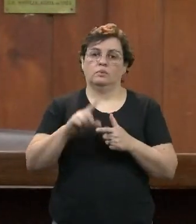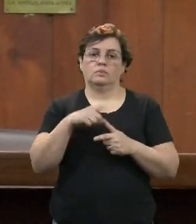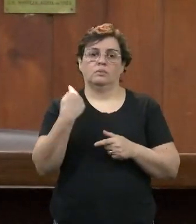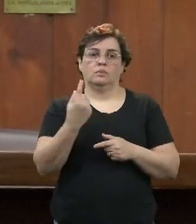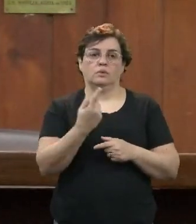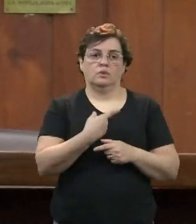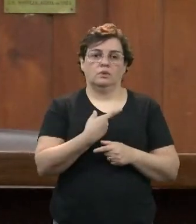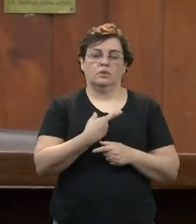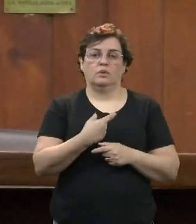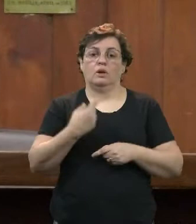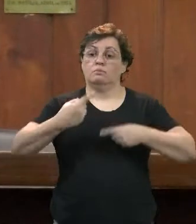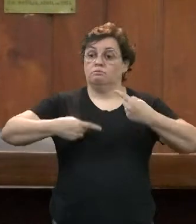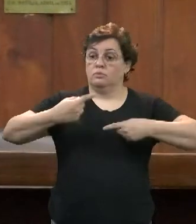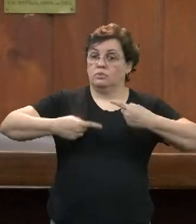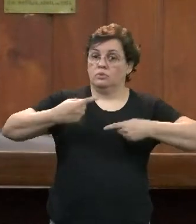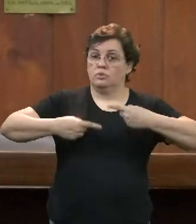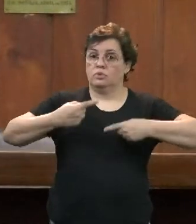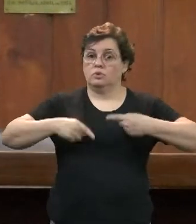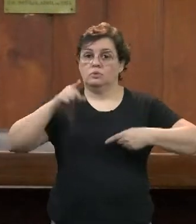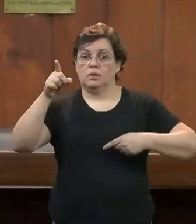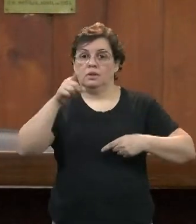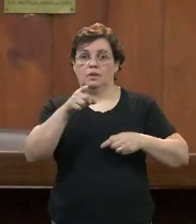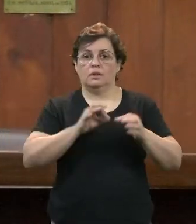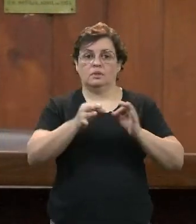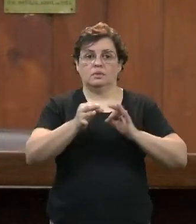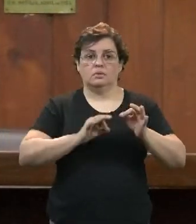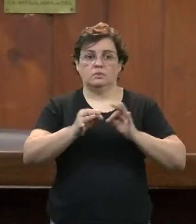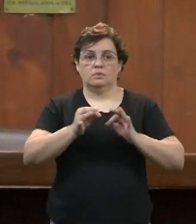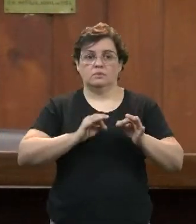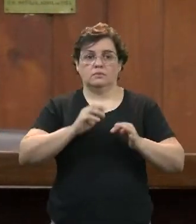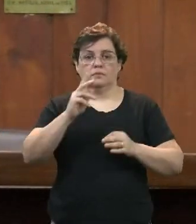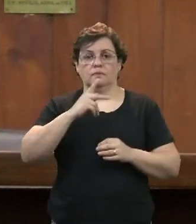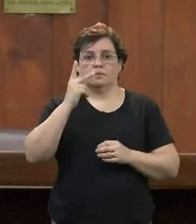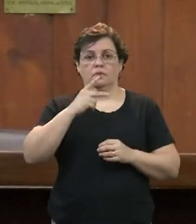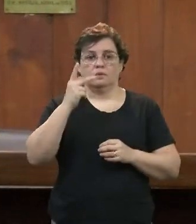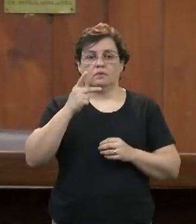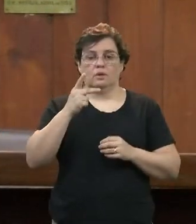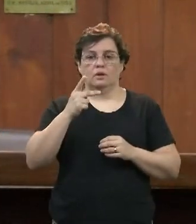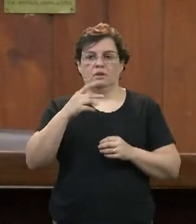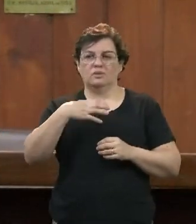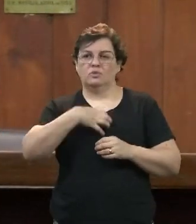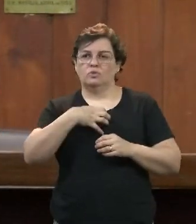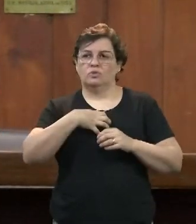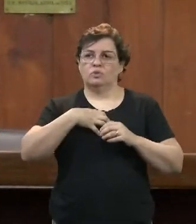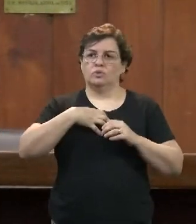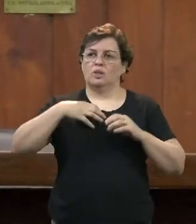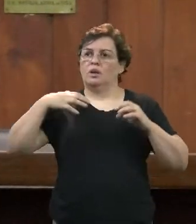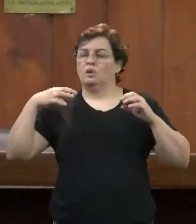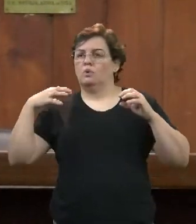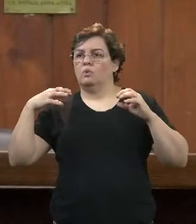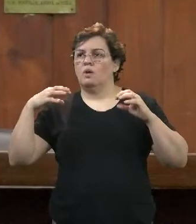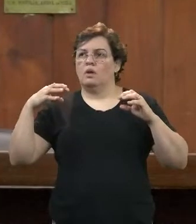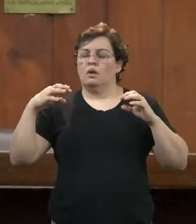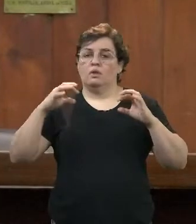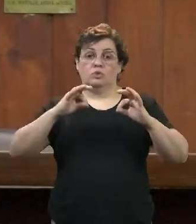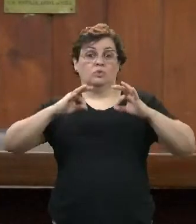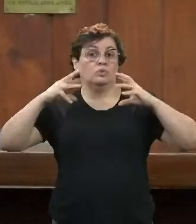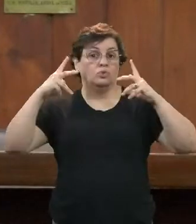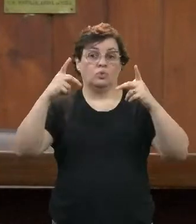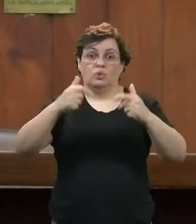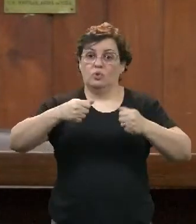chegamos a discutir é que esse projeto, ele aborda de uma forma generalizada todos os servidores que possuem